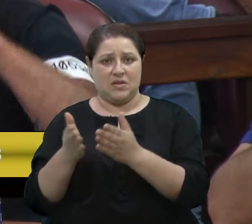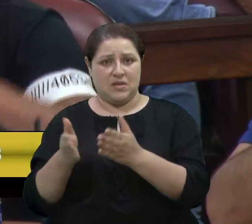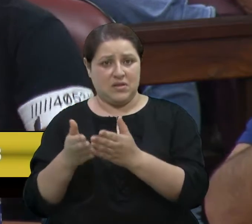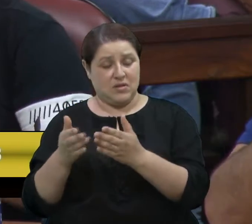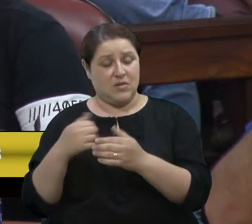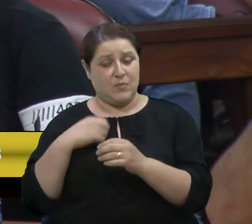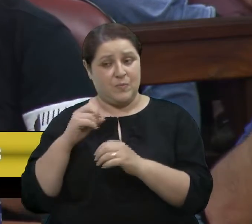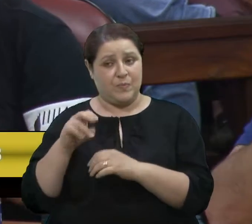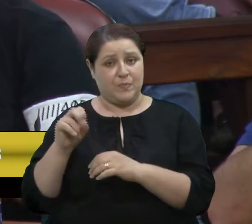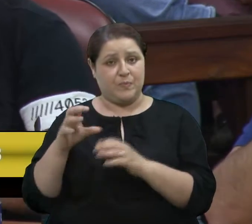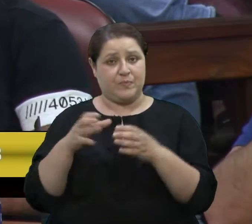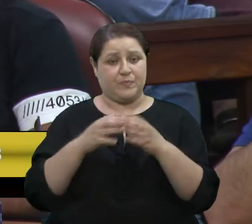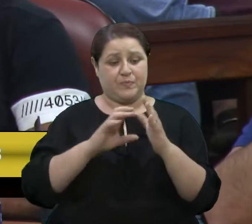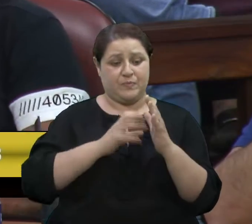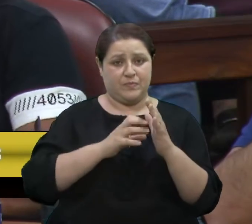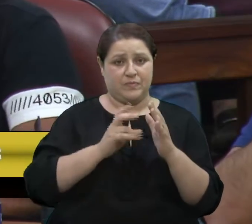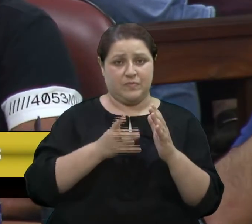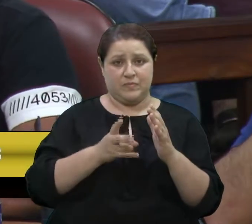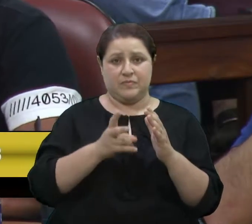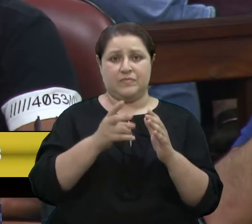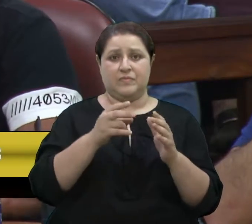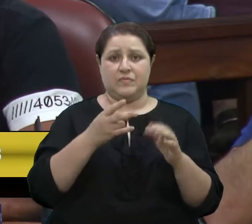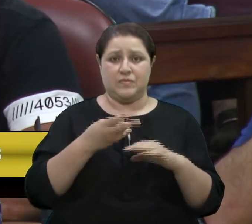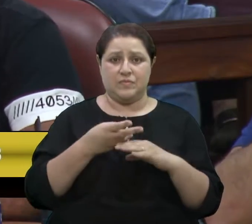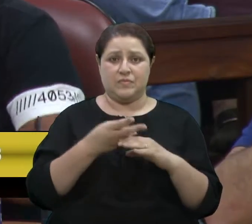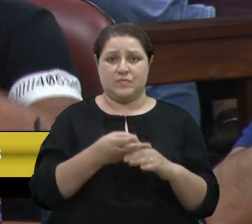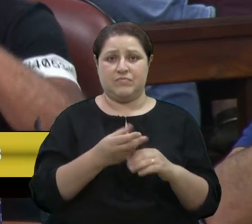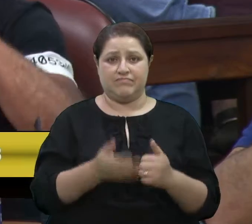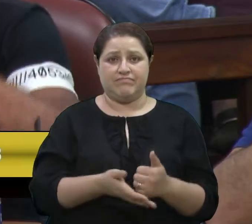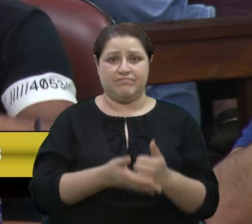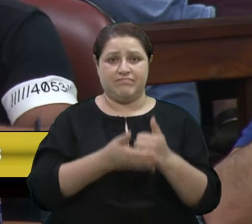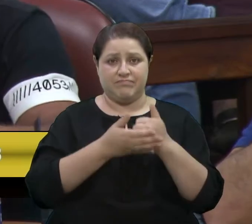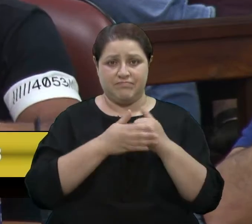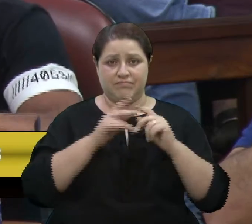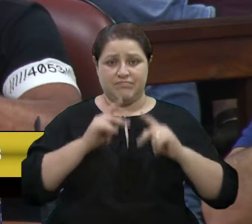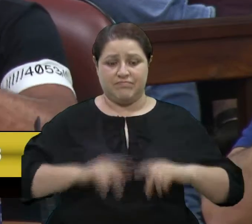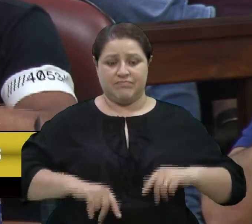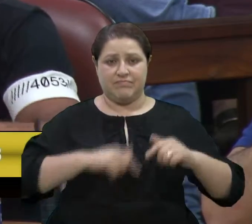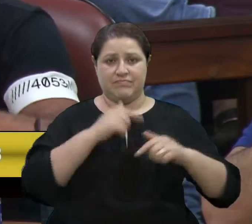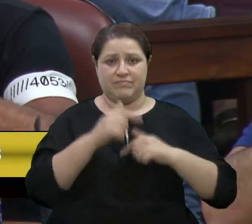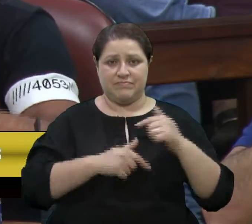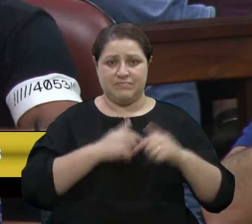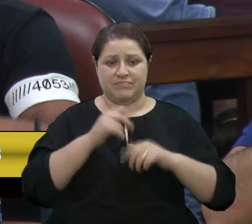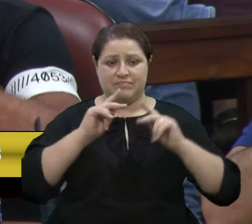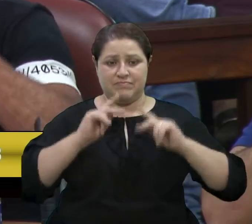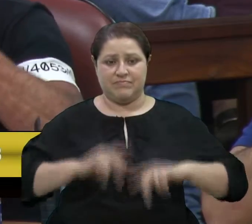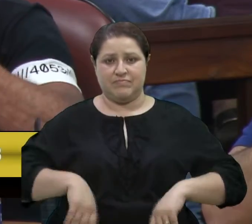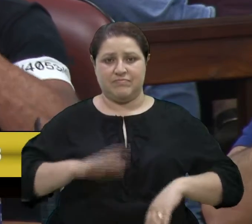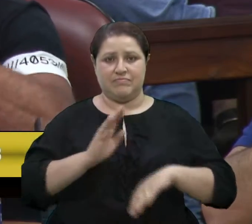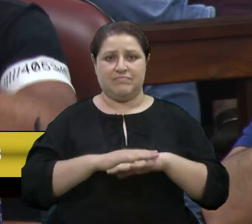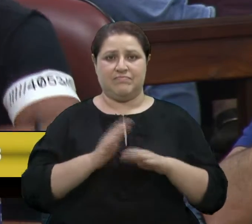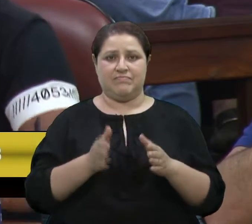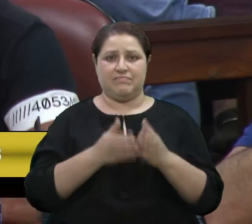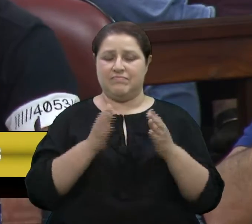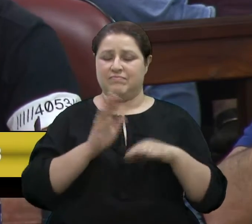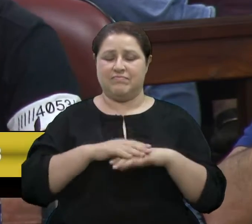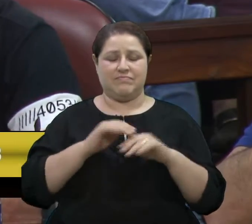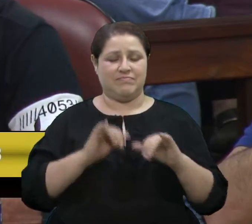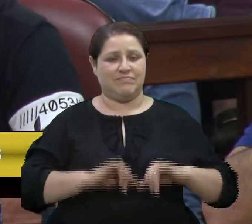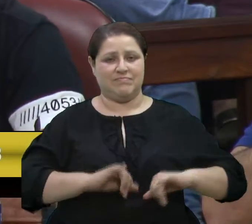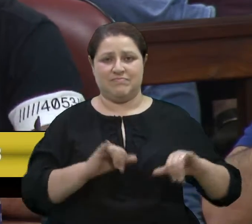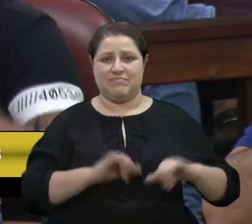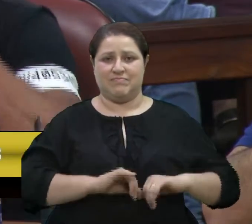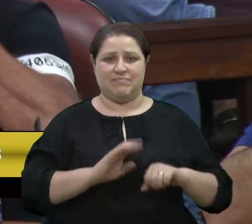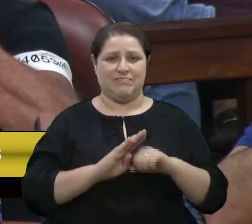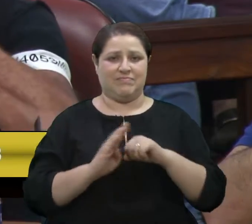o PT está sempre buscando trazer amparos aos trabalhadores, e essas pessoas mais carentes que mais sofrem nos bairros de Caxias do